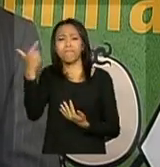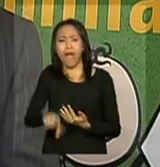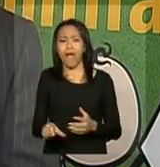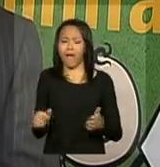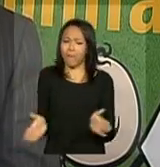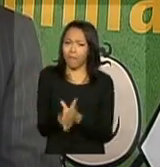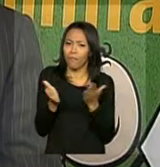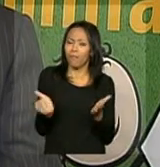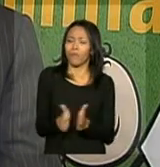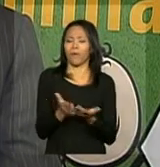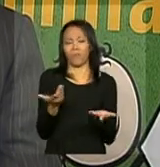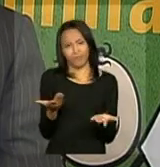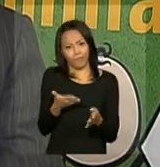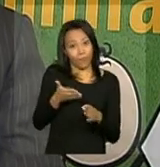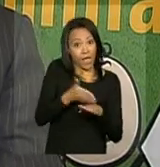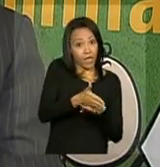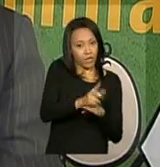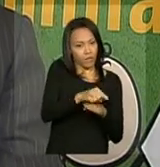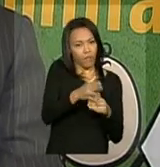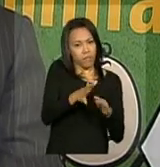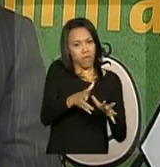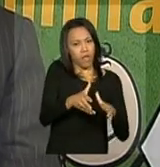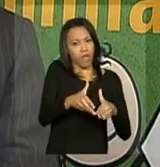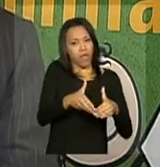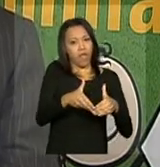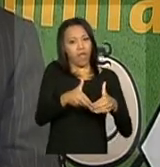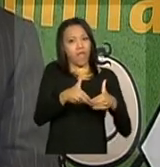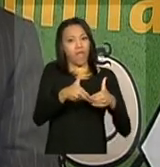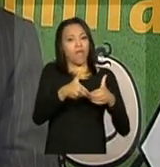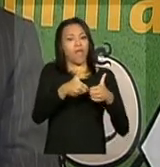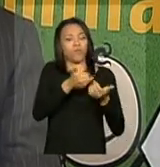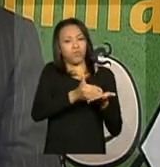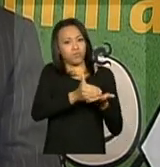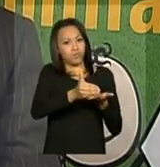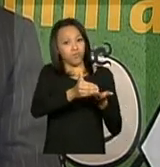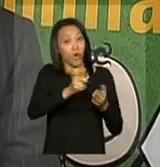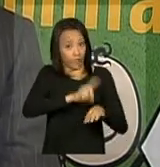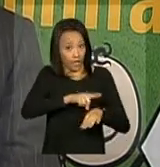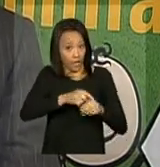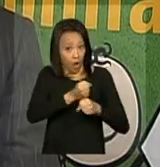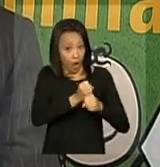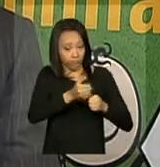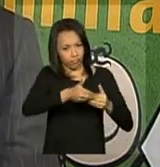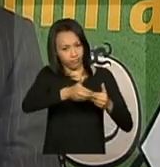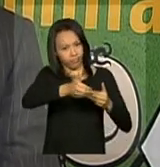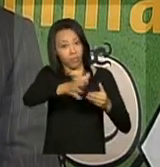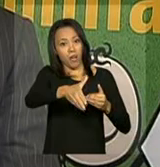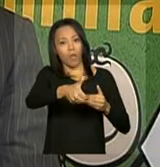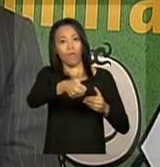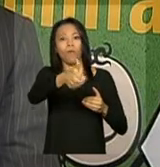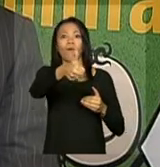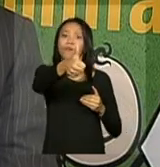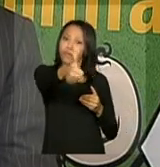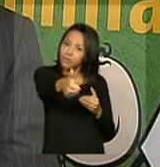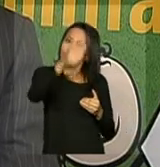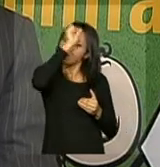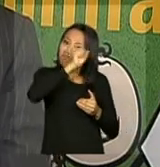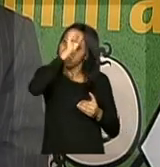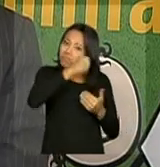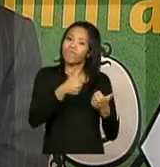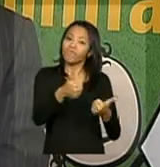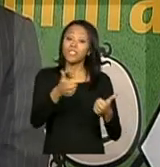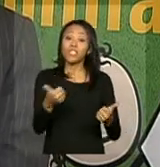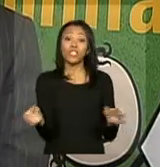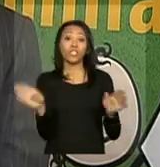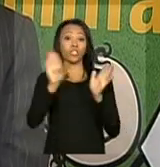crianças mais pobres. Isso vai melhorando ao longo, a permanência dele na escola vai fazendo com que o desempenho dele vai melhorando. E quando chega